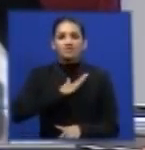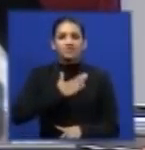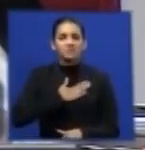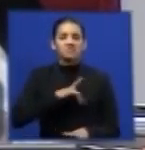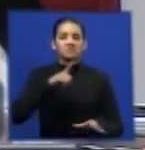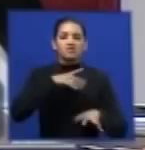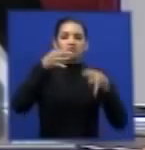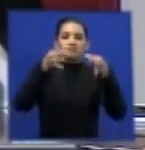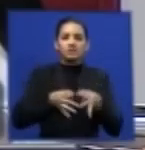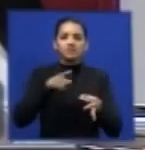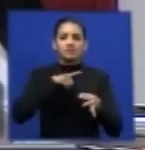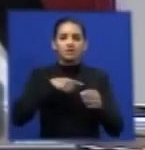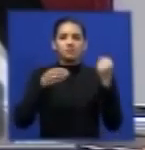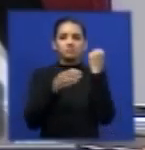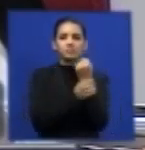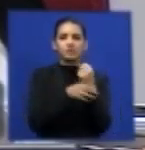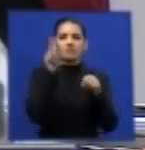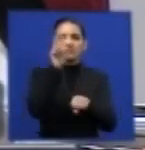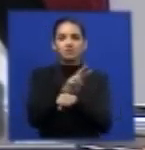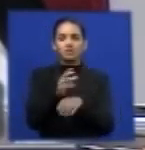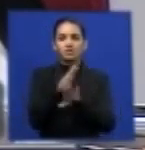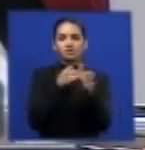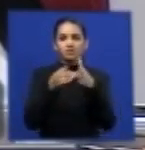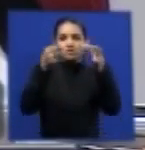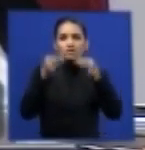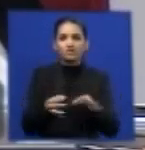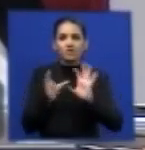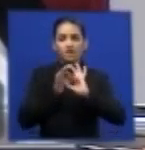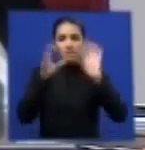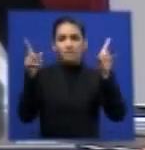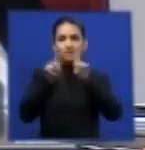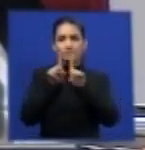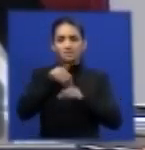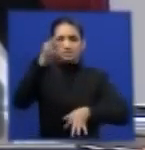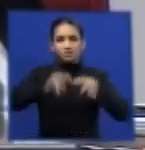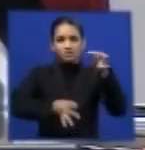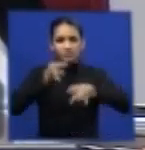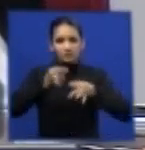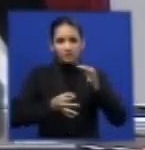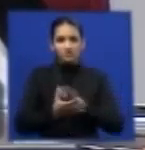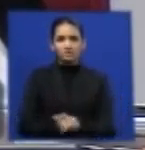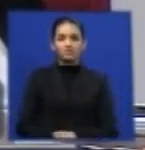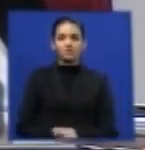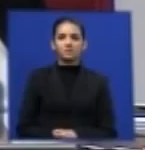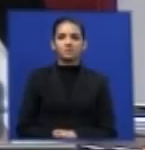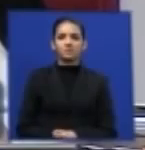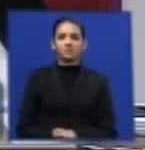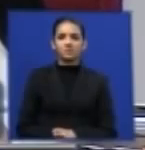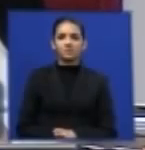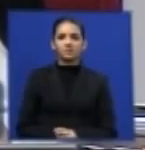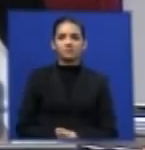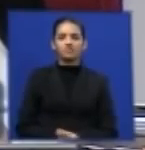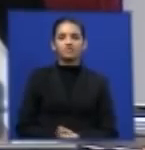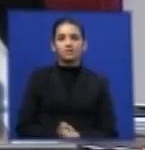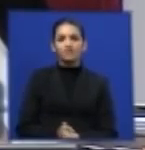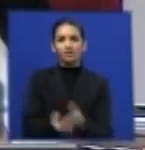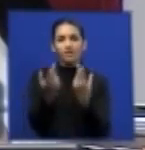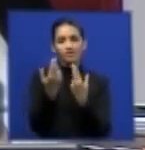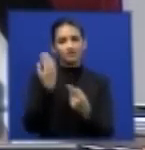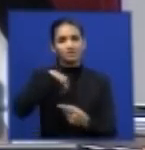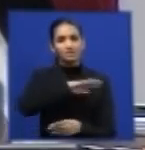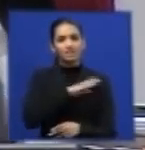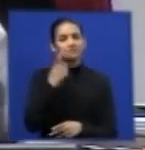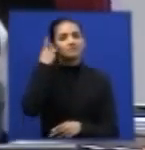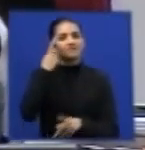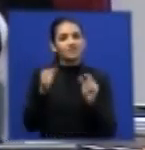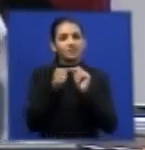guardados na nossa dignidade na nossa liberdade na nossa justiça é exatamente isso que nós estamos tentando fazer